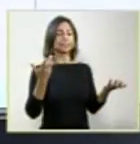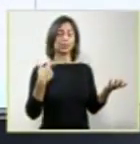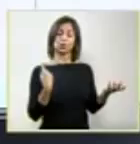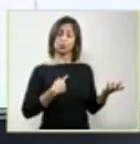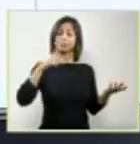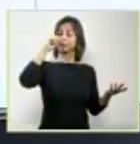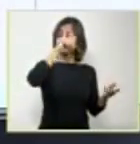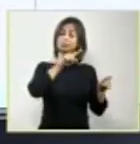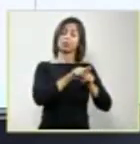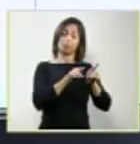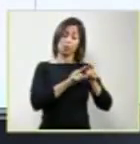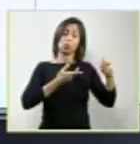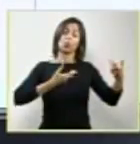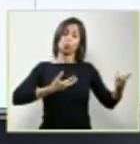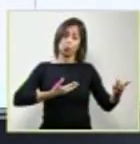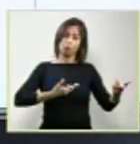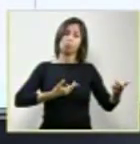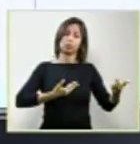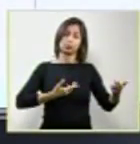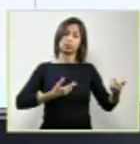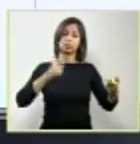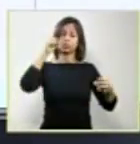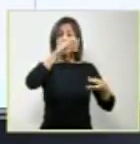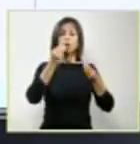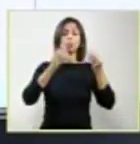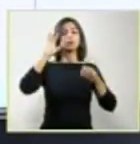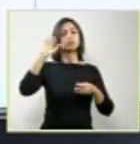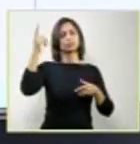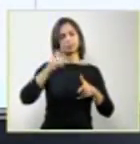diante do problema.